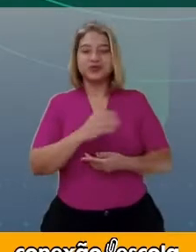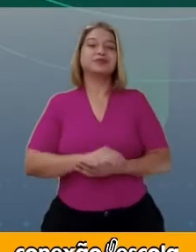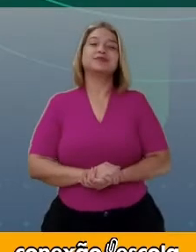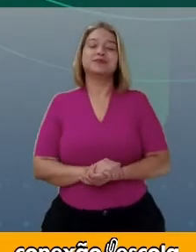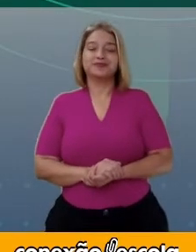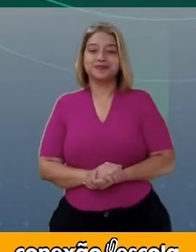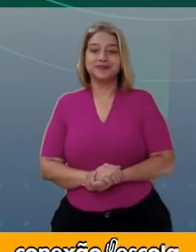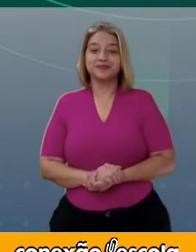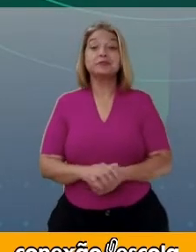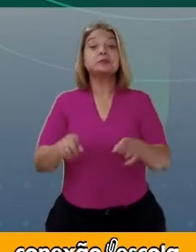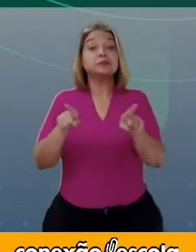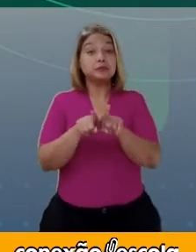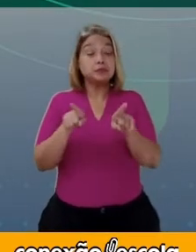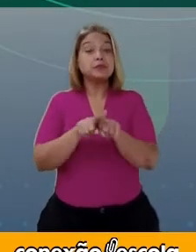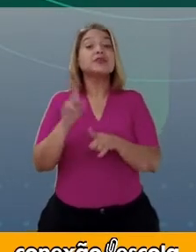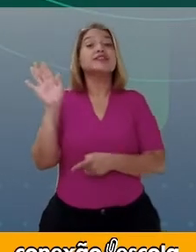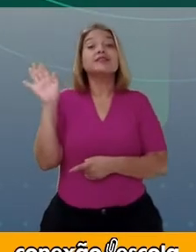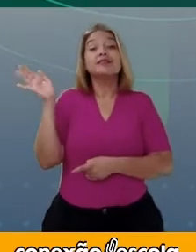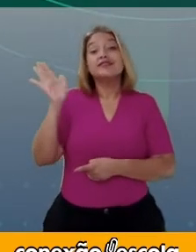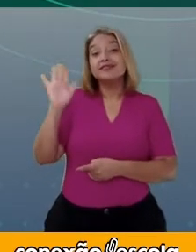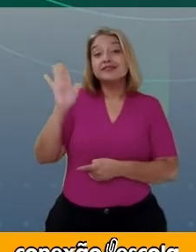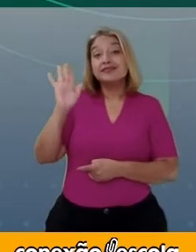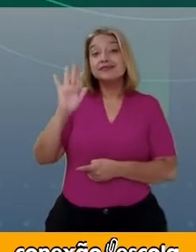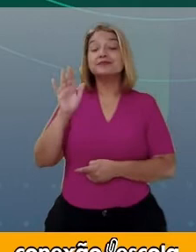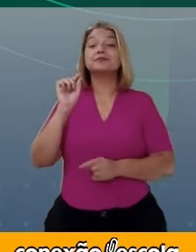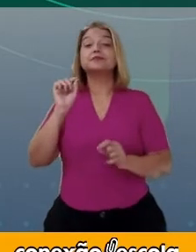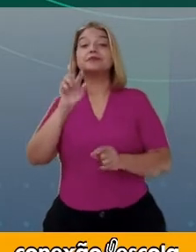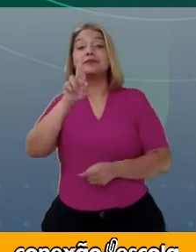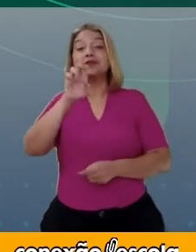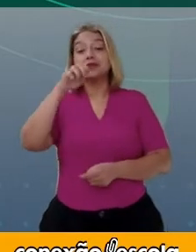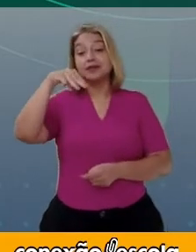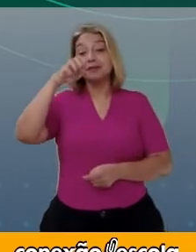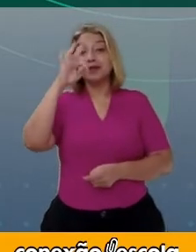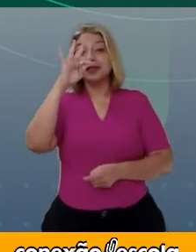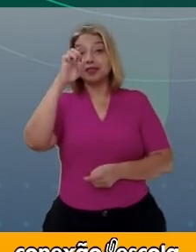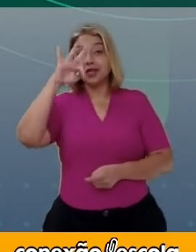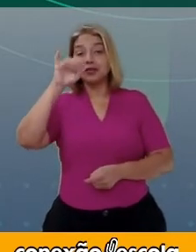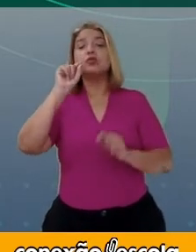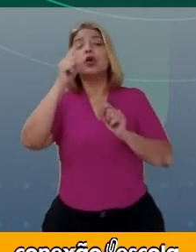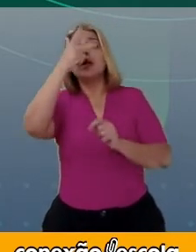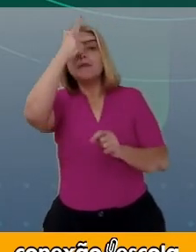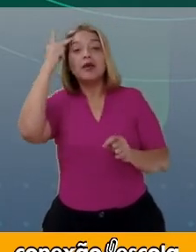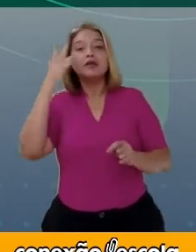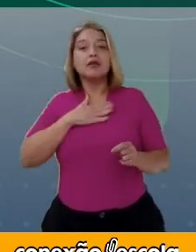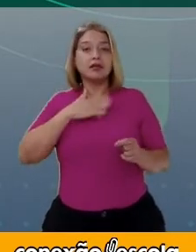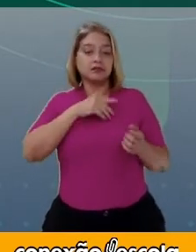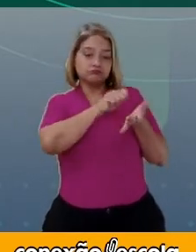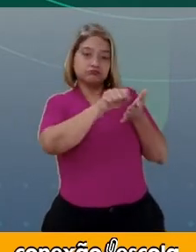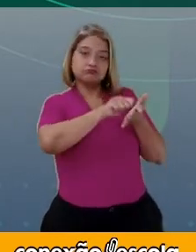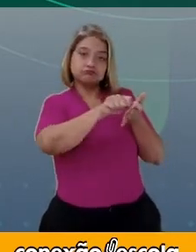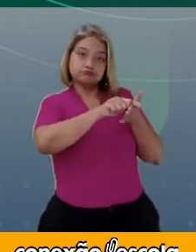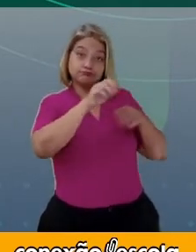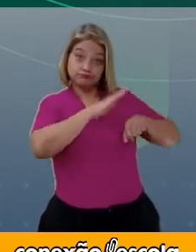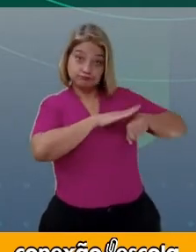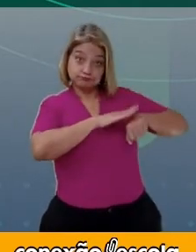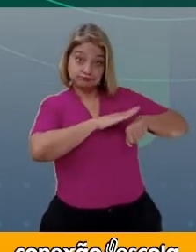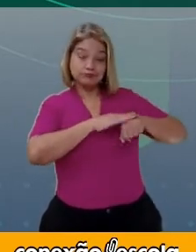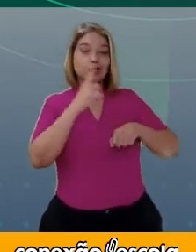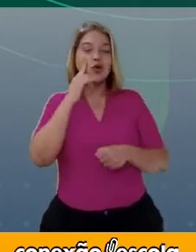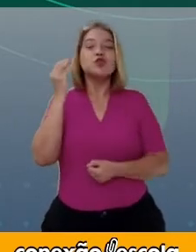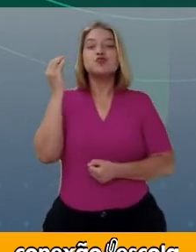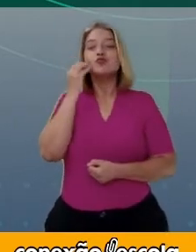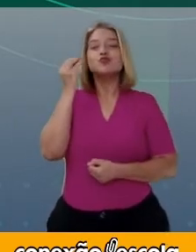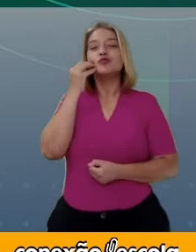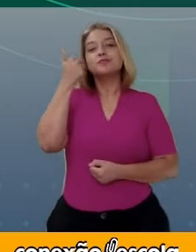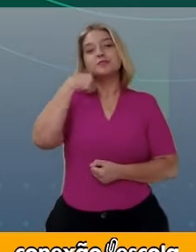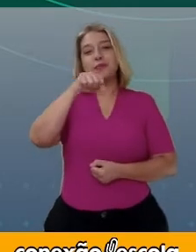também a despedida e o remetente. Quem escreveu o bilhete? Olha aí. Beijos